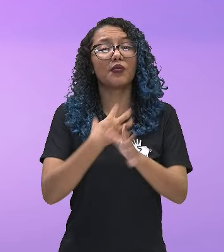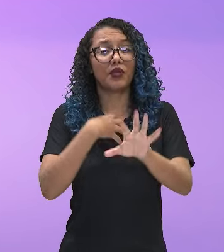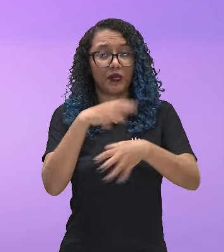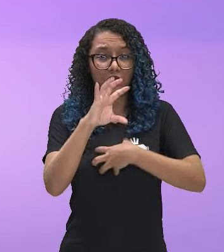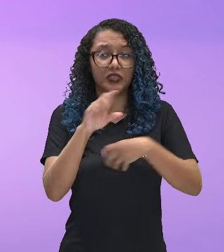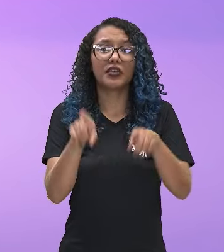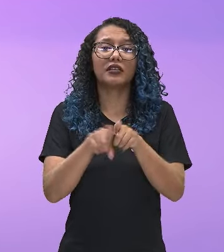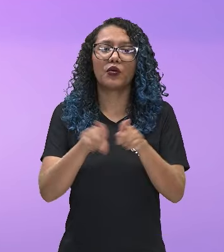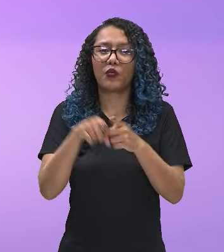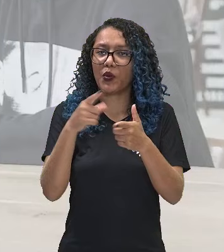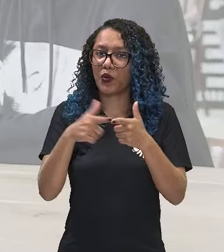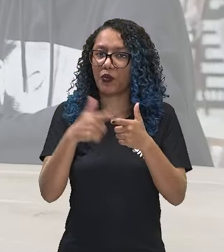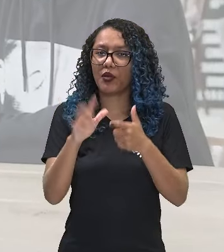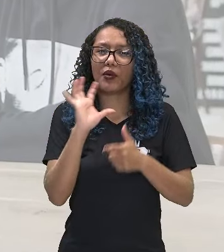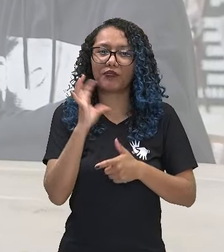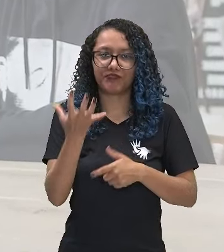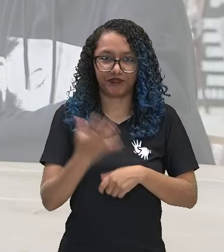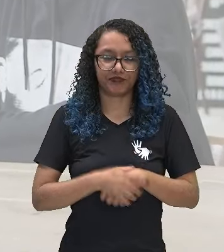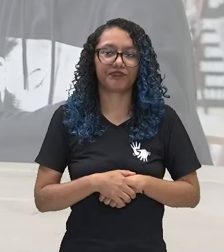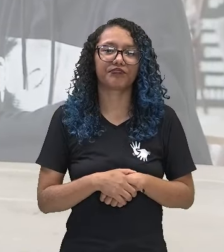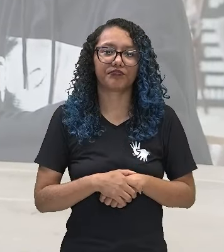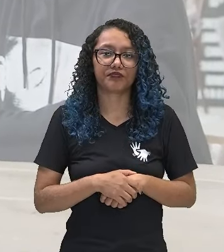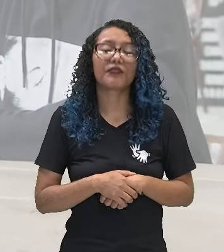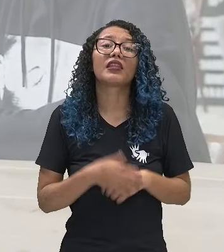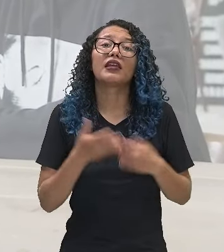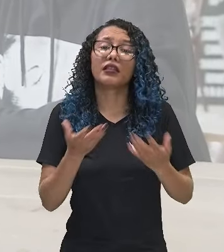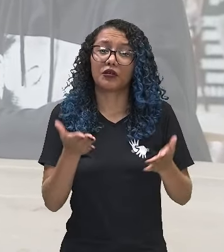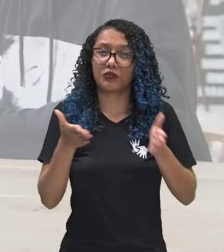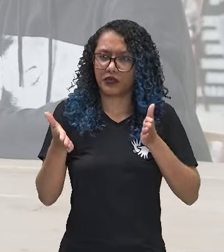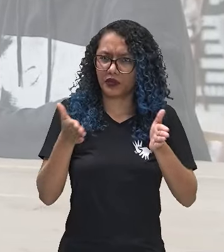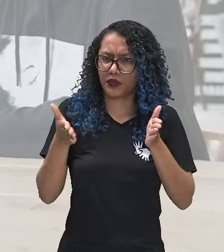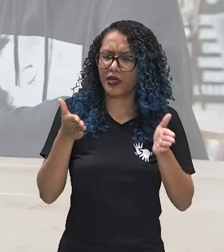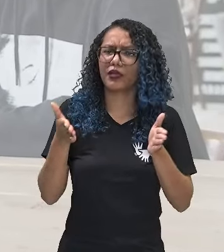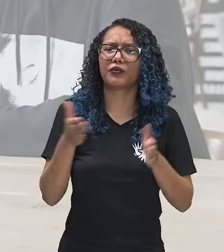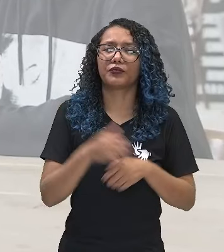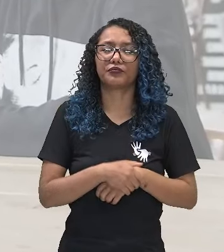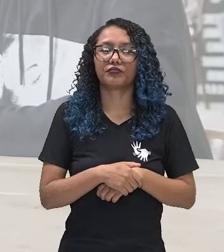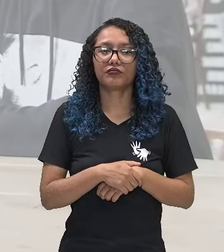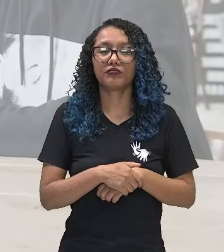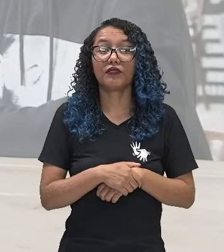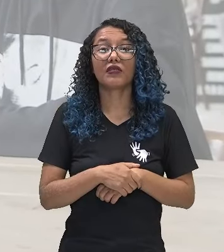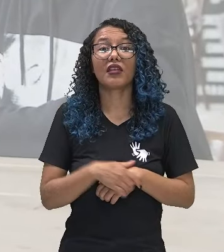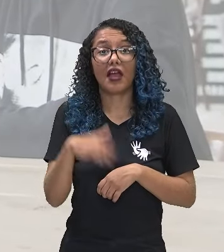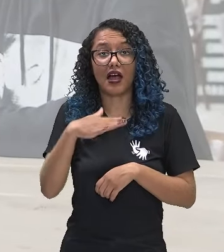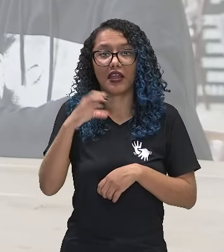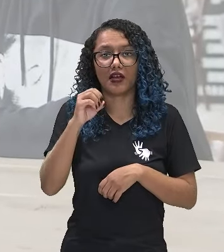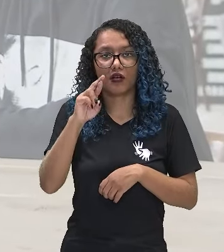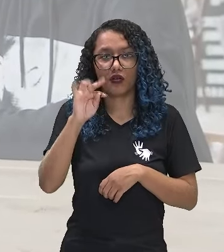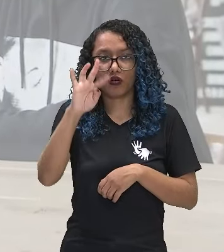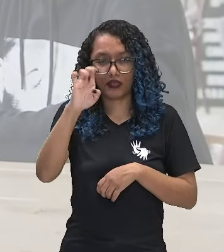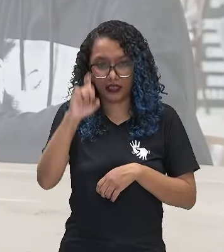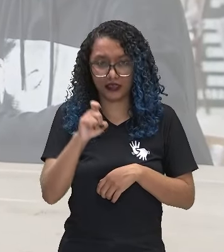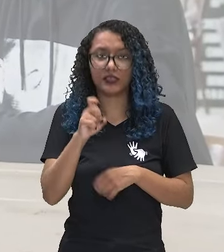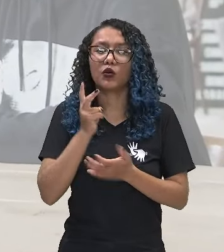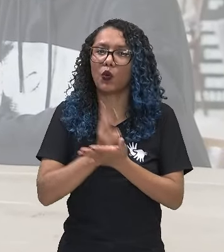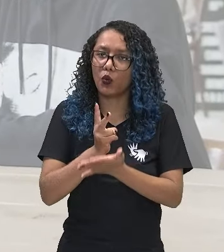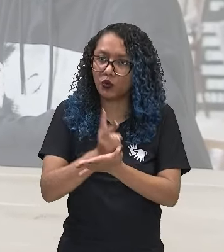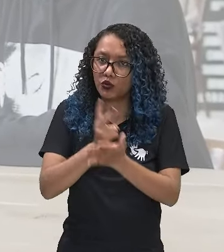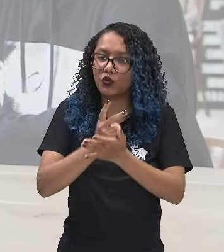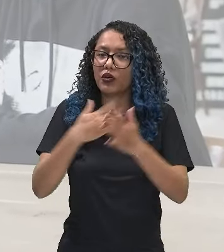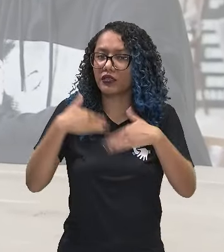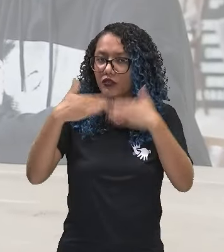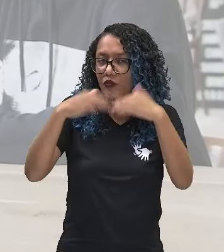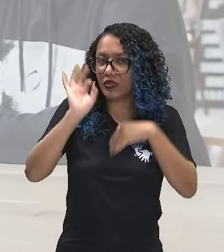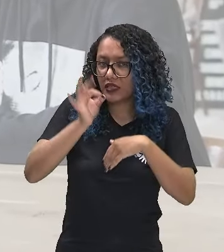resolução de problemas. Na adolescência, como o córtex pré-frontal ainda está em desenvolvimento, os jovens